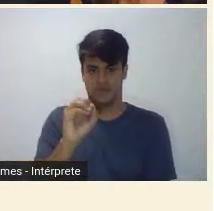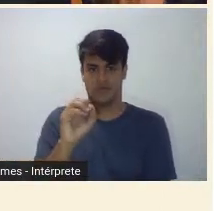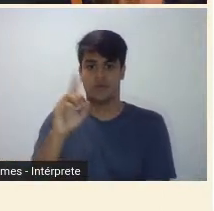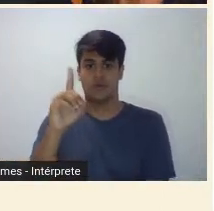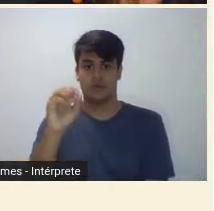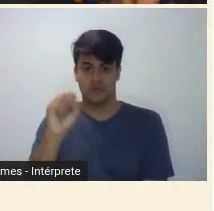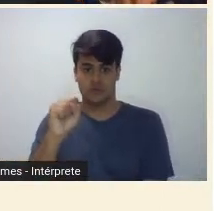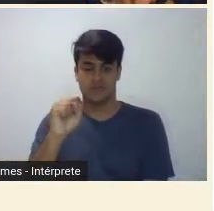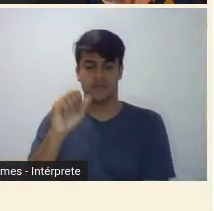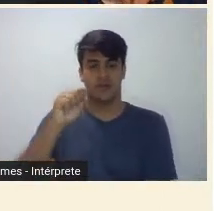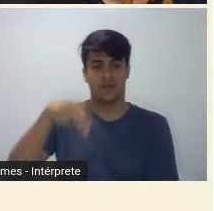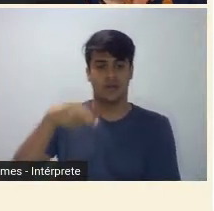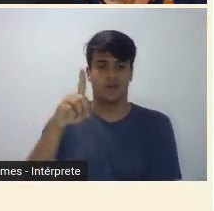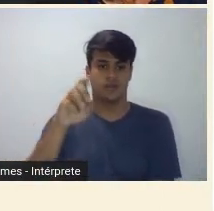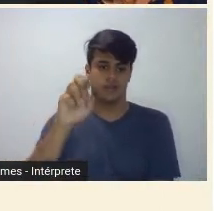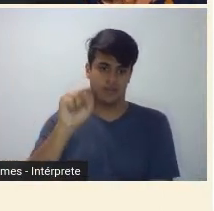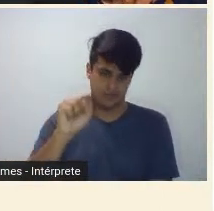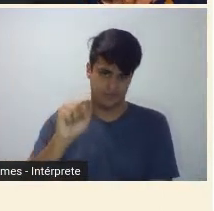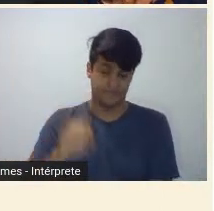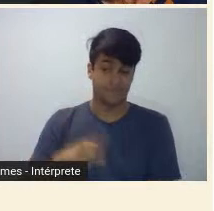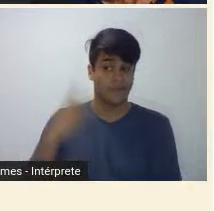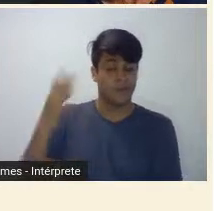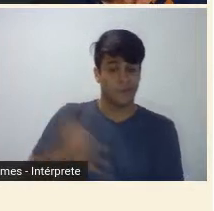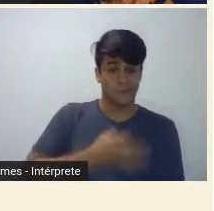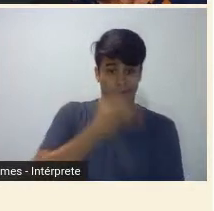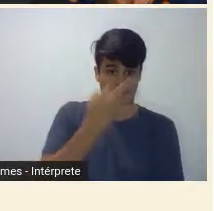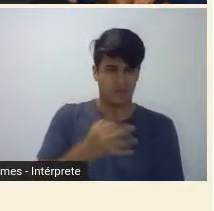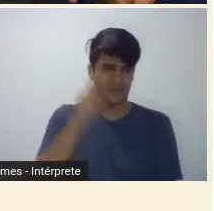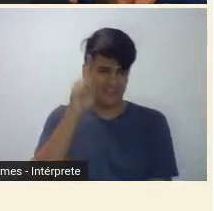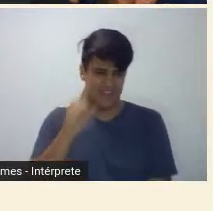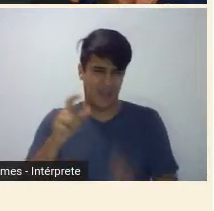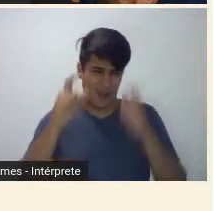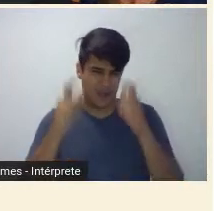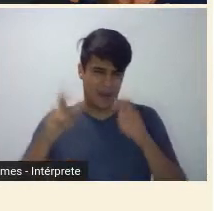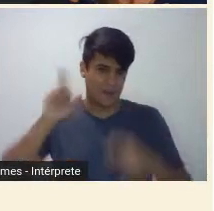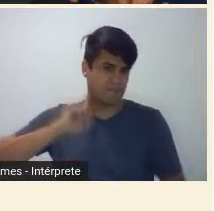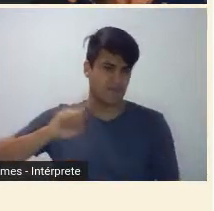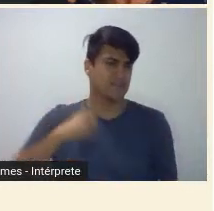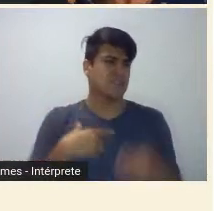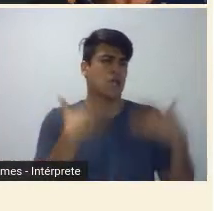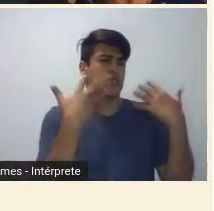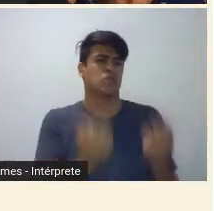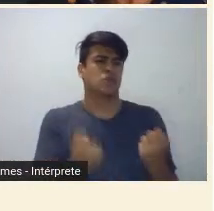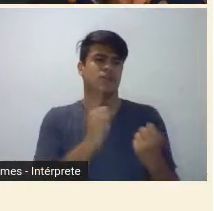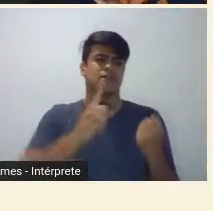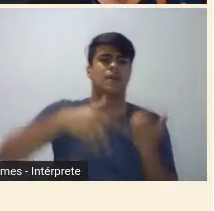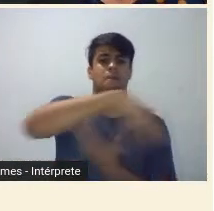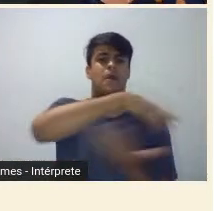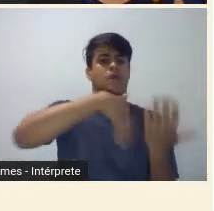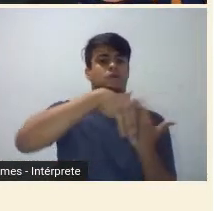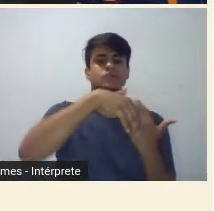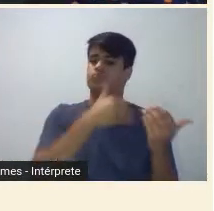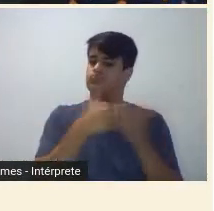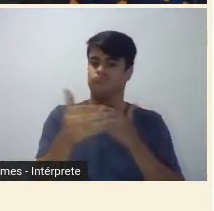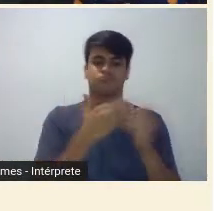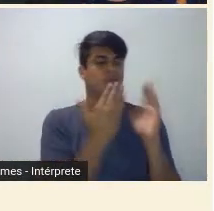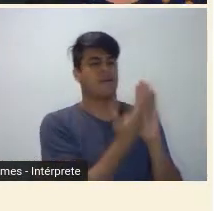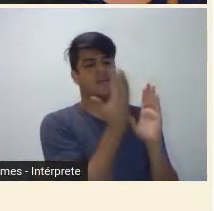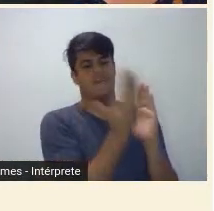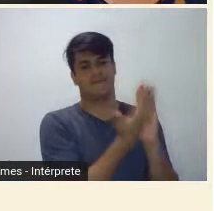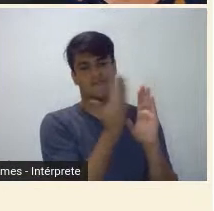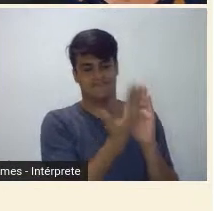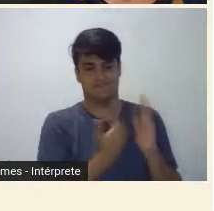Horizonte não apreciava badernas, ainda que literárias. E essa